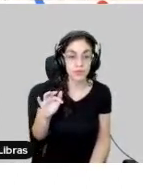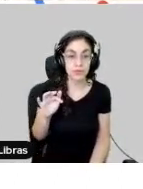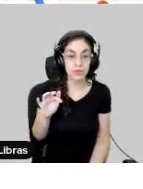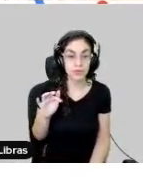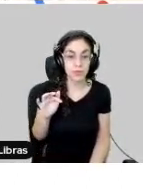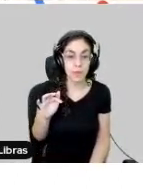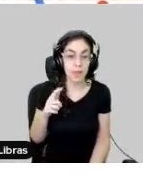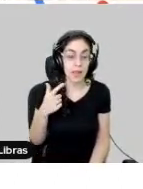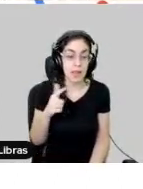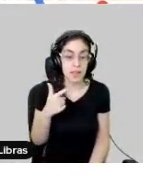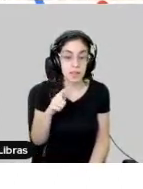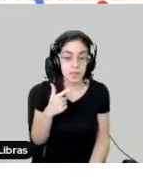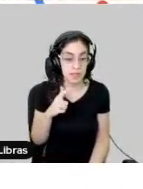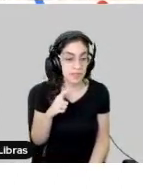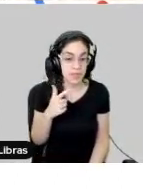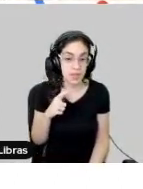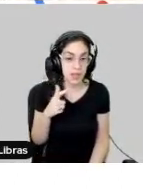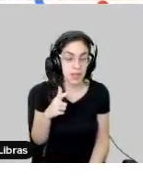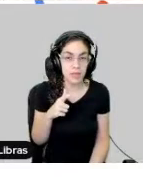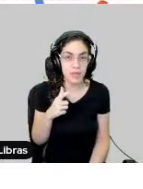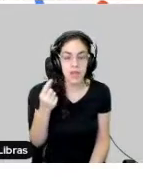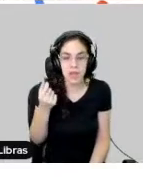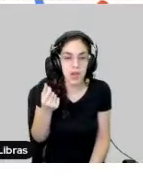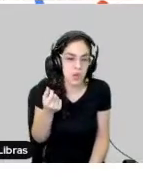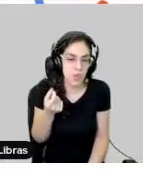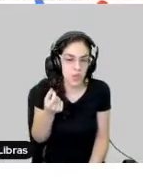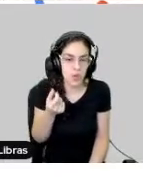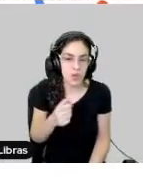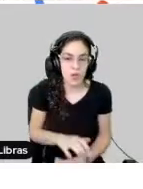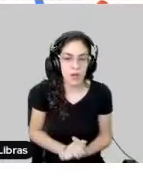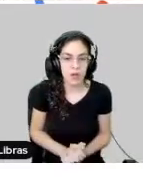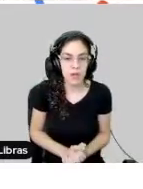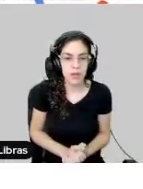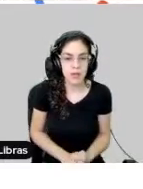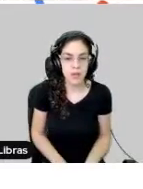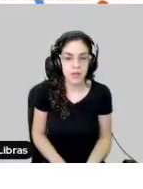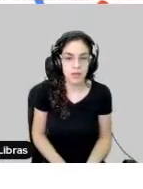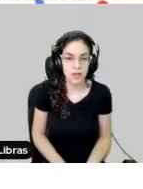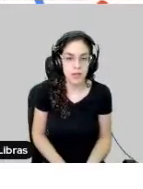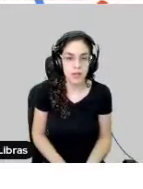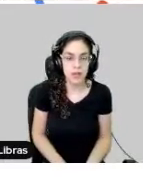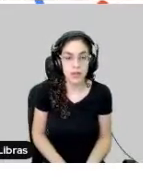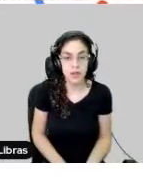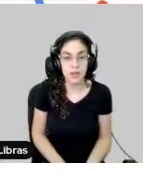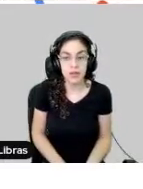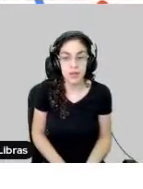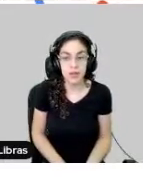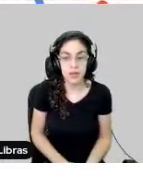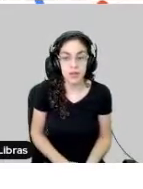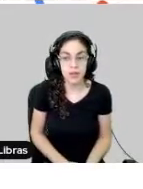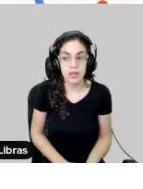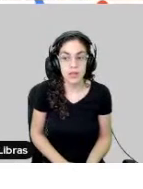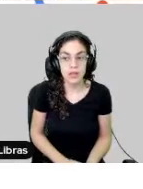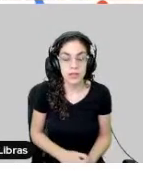lucrativos. Isso é interessante porque há poucas dessas no ensino superior e privado e sem contar que isso